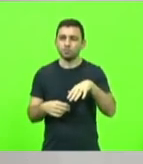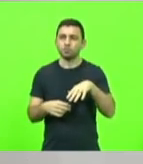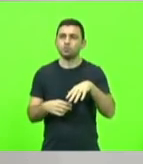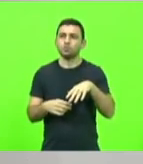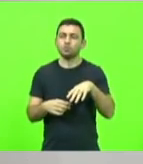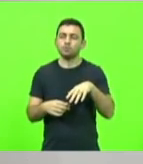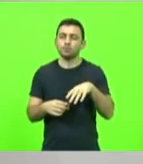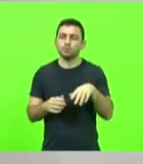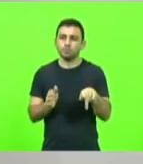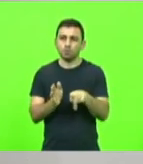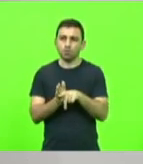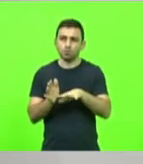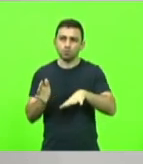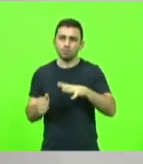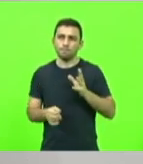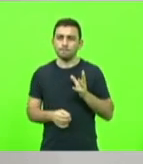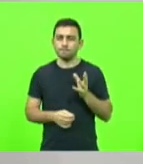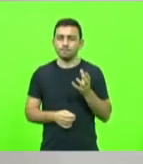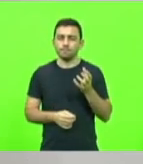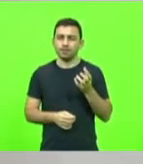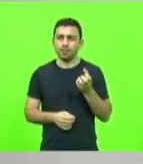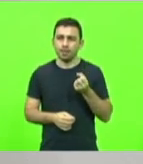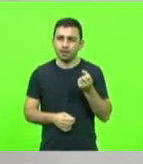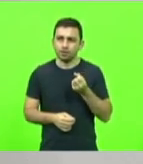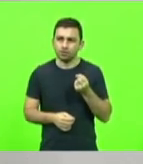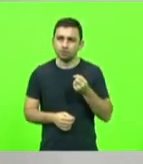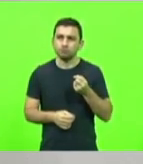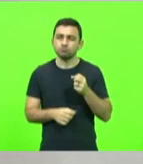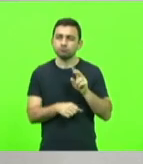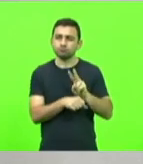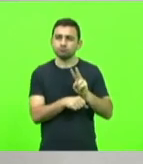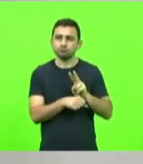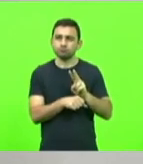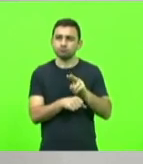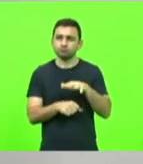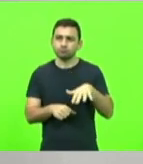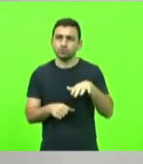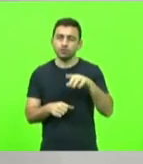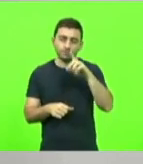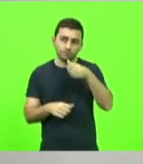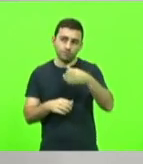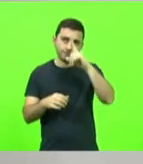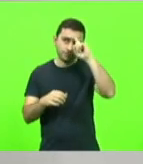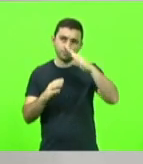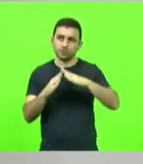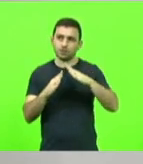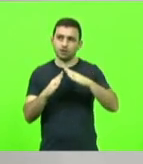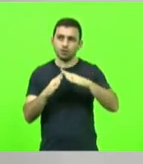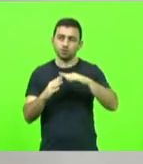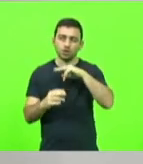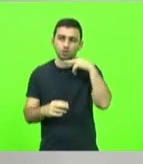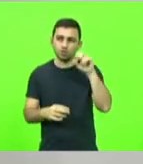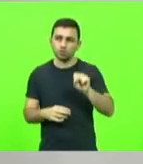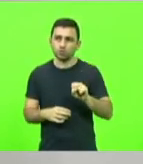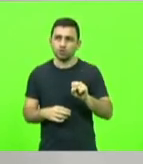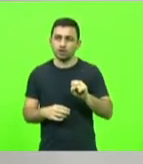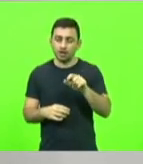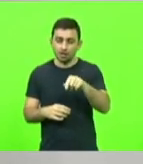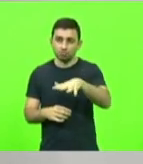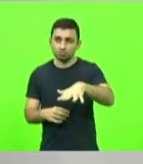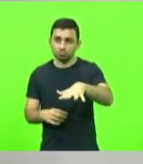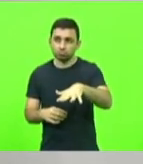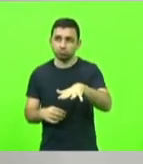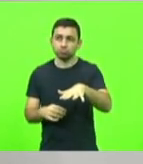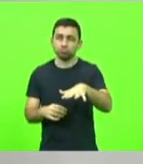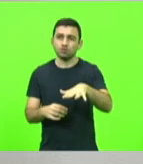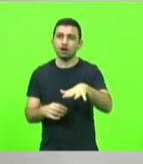leite humanos no Estado, foi visitar o Hospital e Maternidade de Jaraguá. Lá, naquele mesmo ambiente, foi